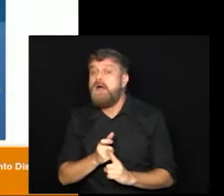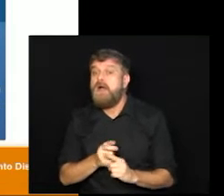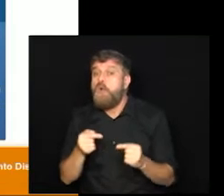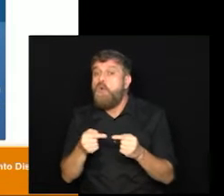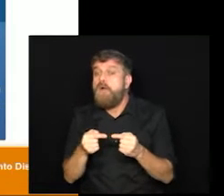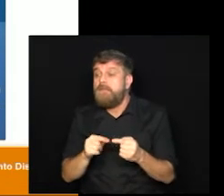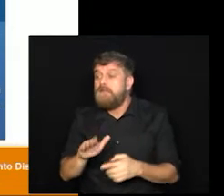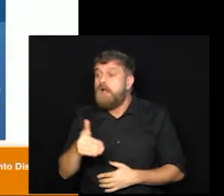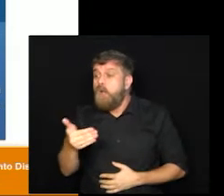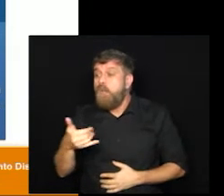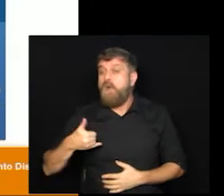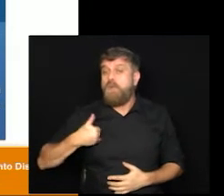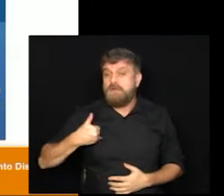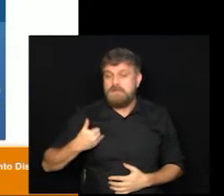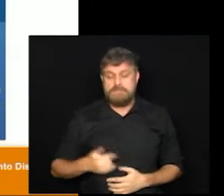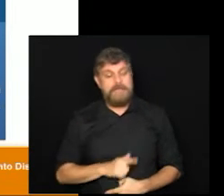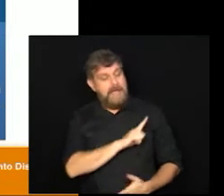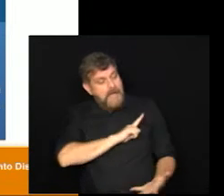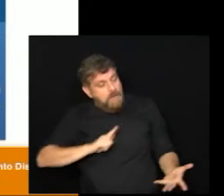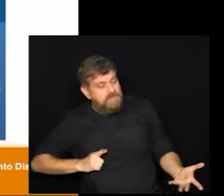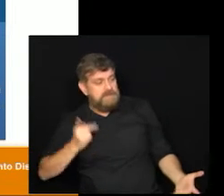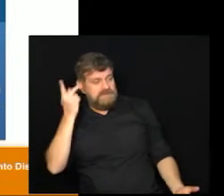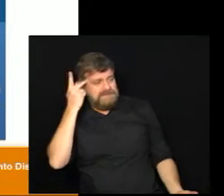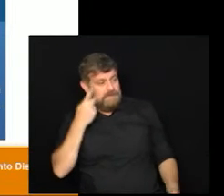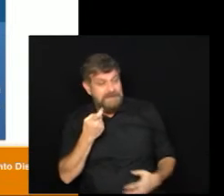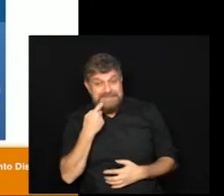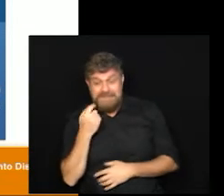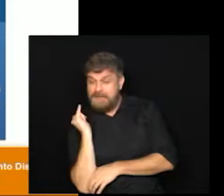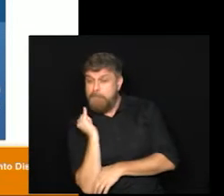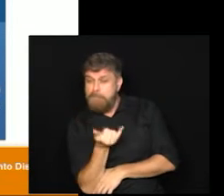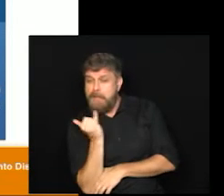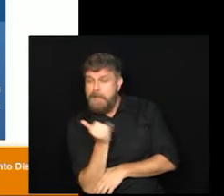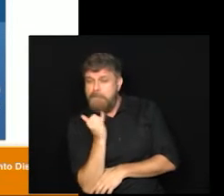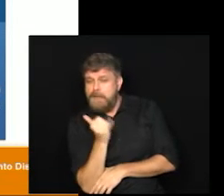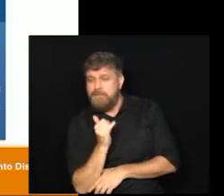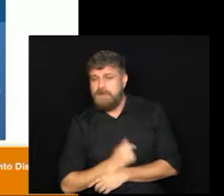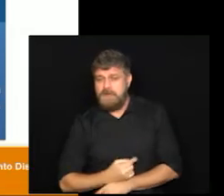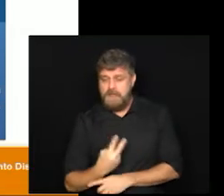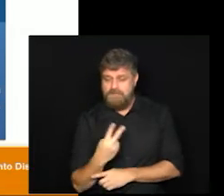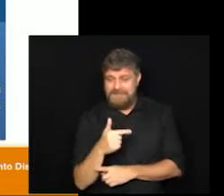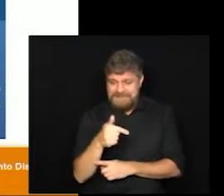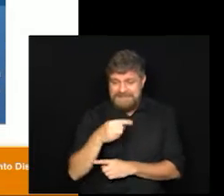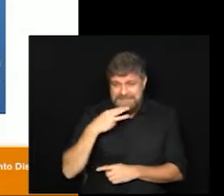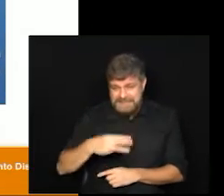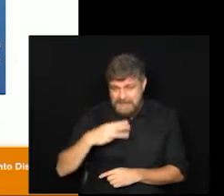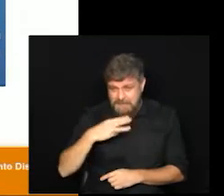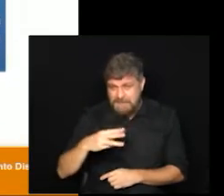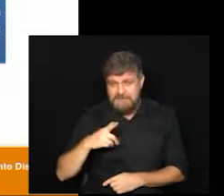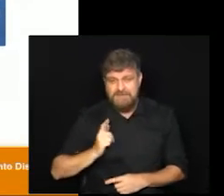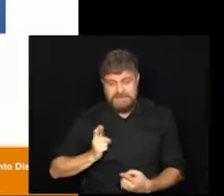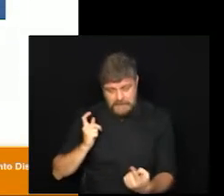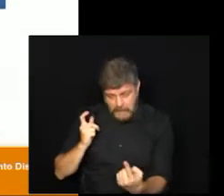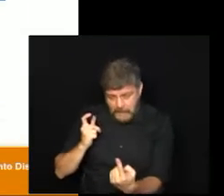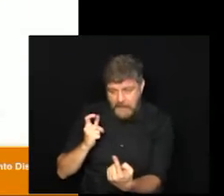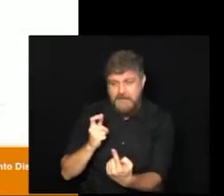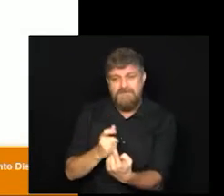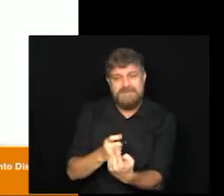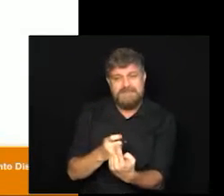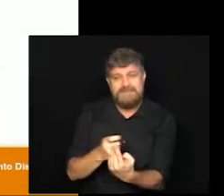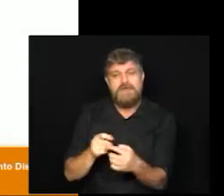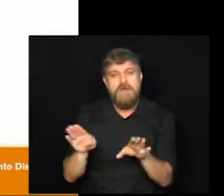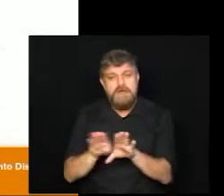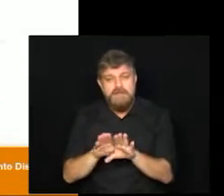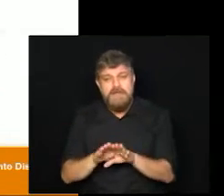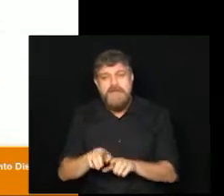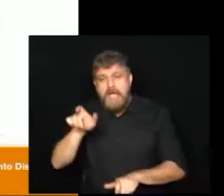É, o governo estadual anunciou na última sexta-feira que 27 de março será a vacinação também